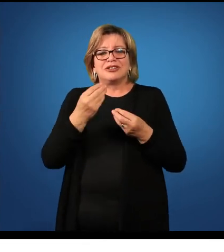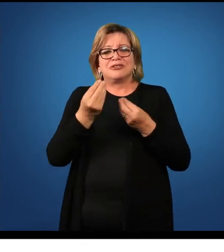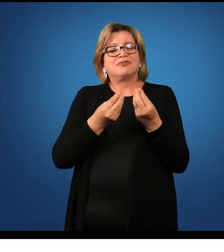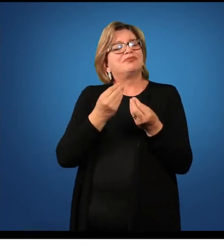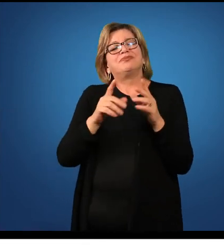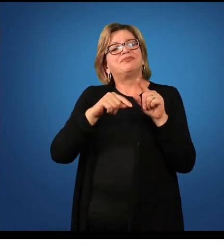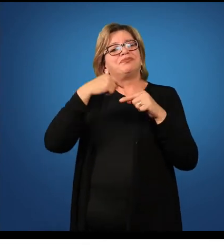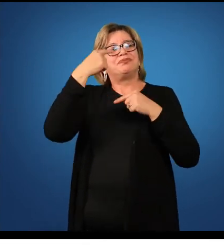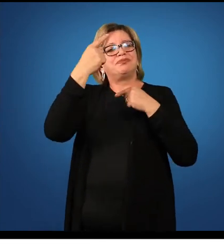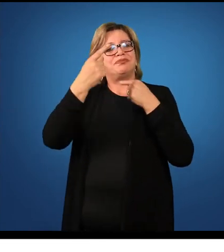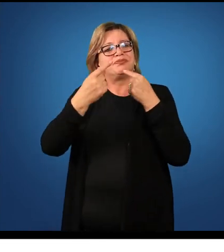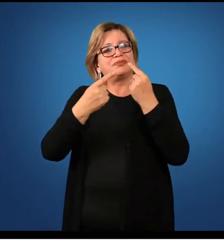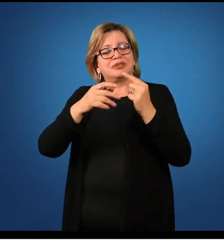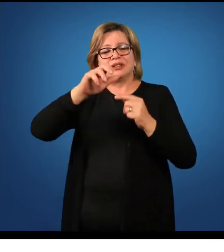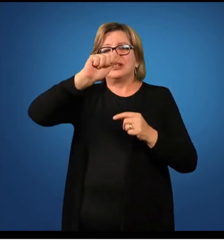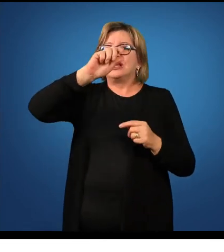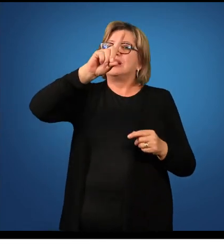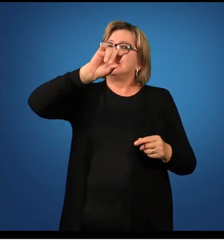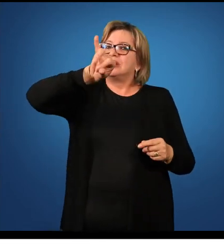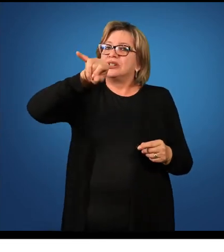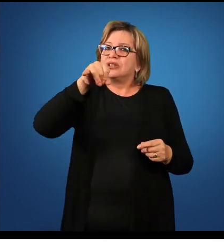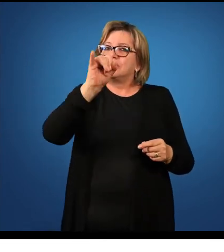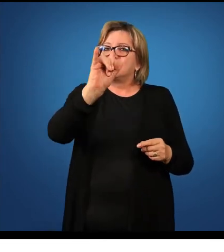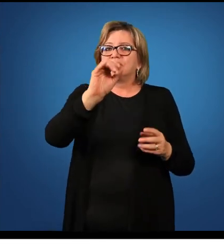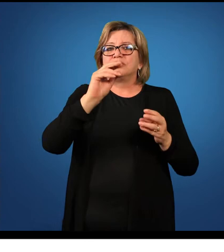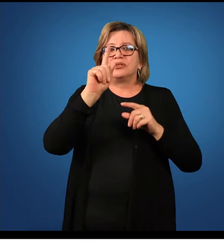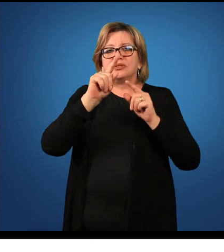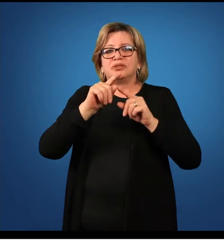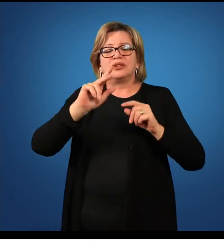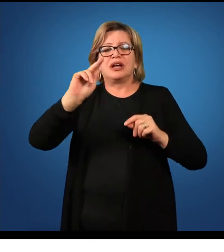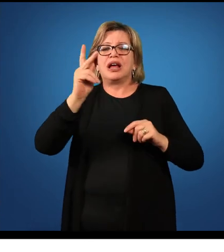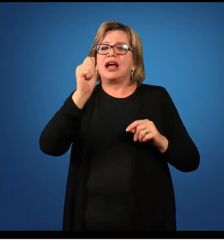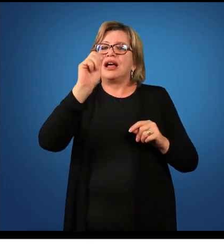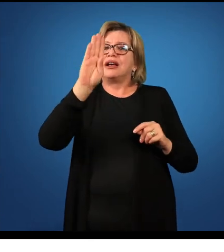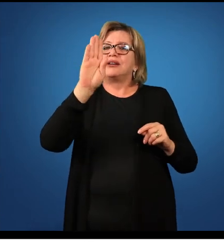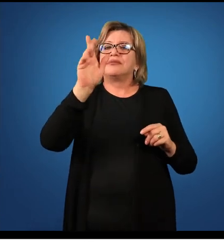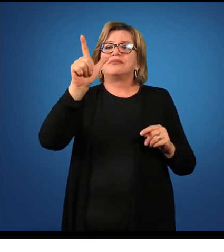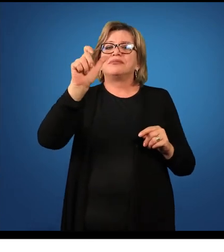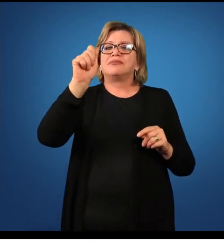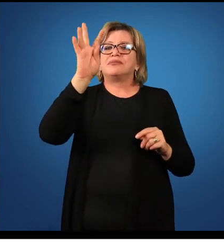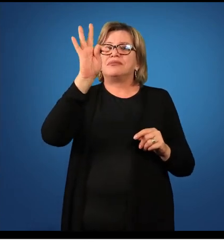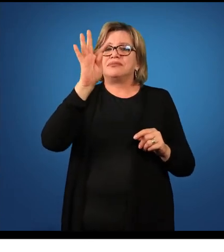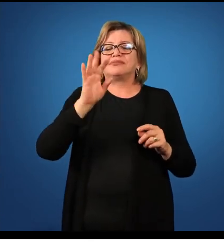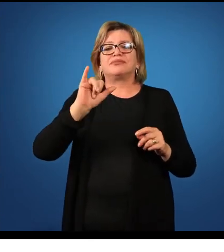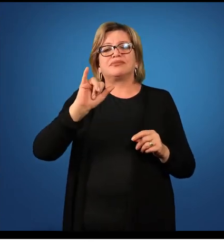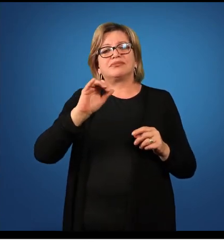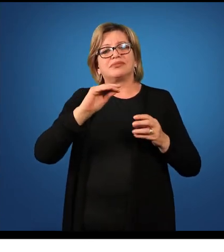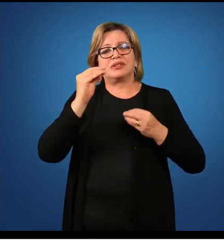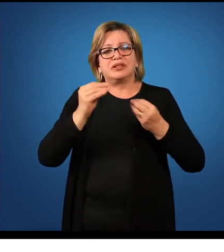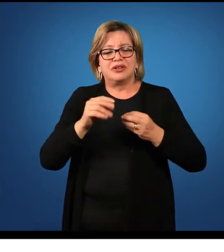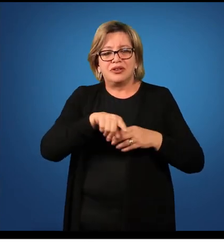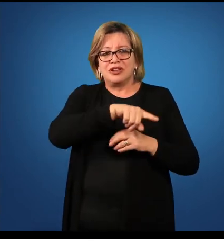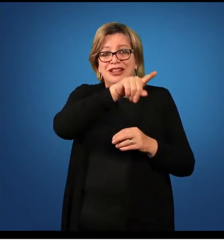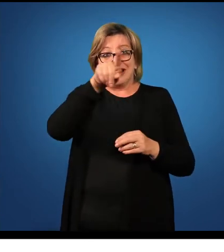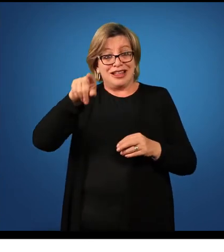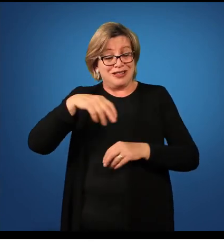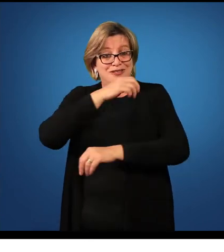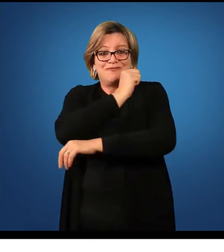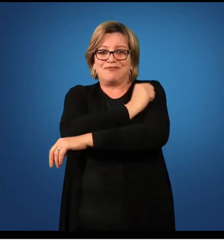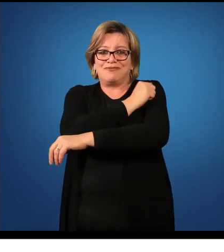E o restante, que é o adjunto adverbial, vai para o caso ablativo. Compete ao acadêmico